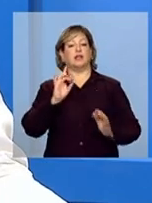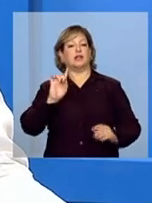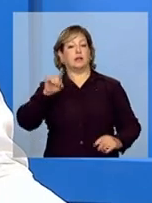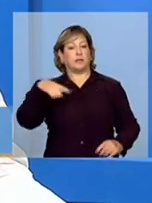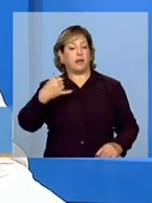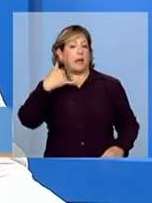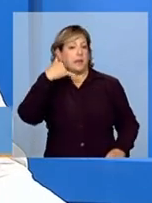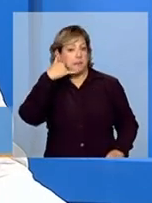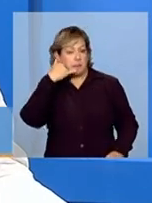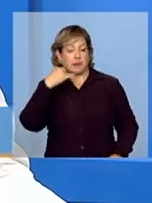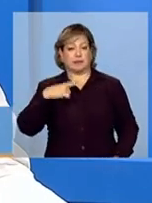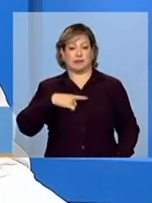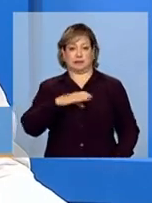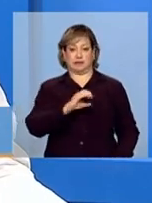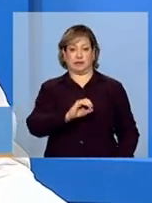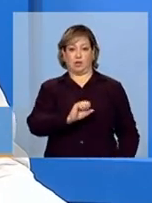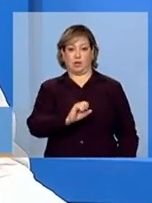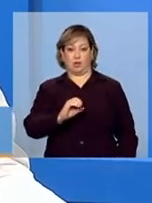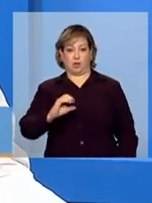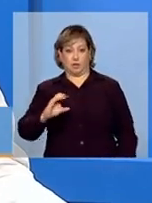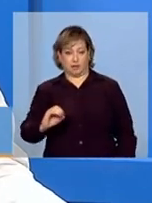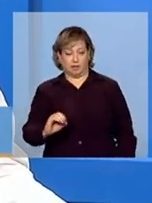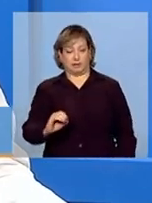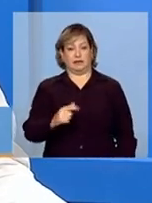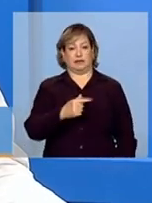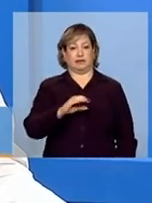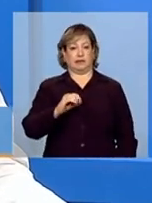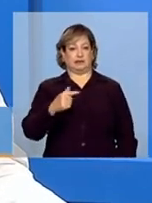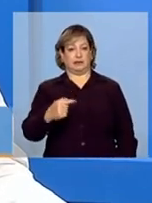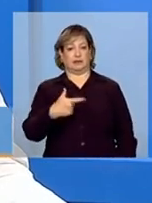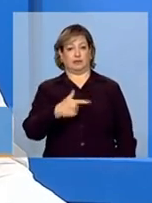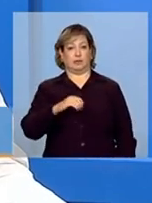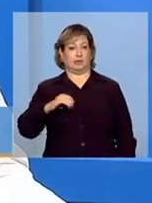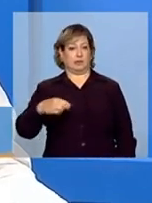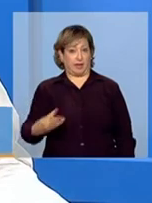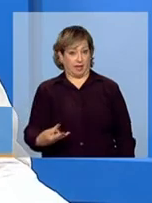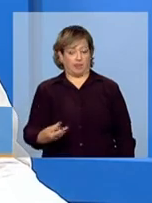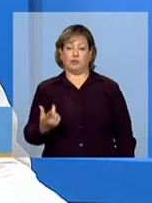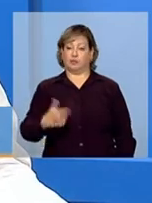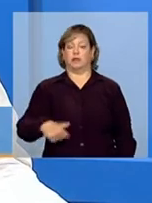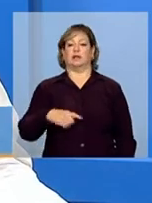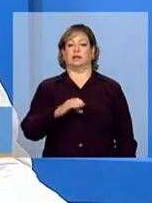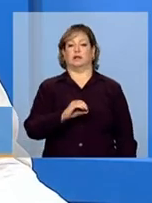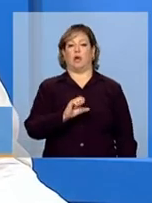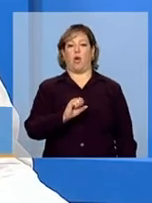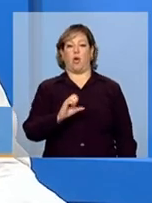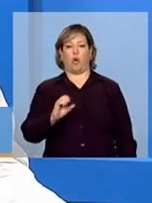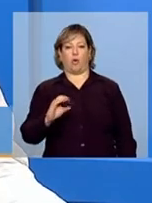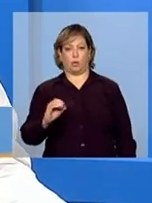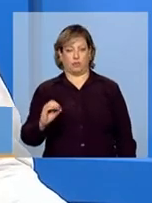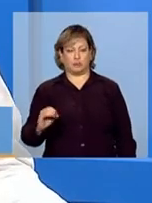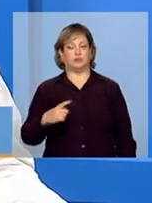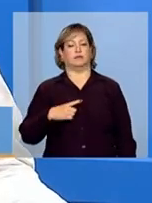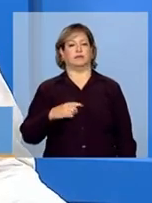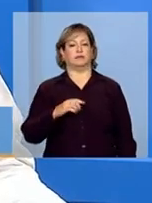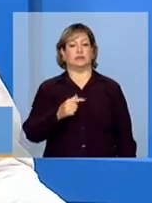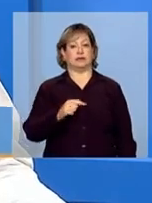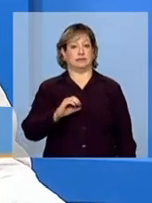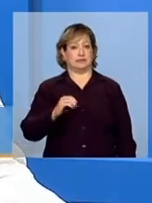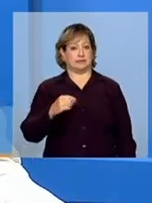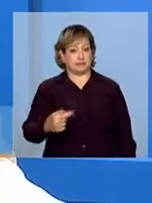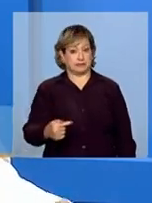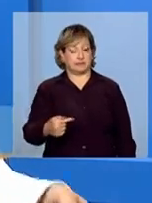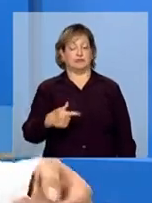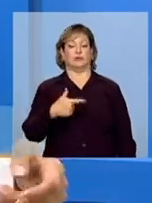0800 707 2003. Vou repetir, 0800 707